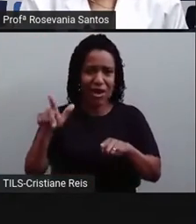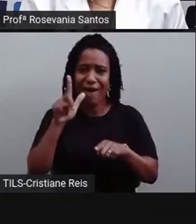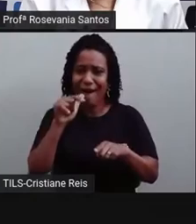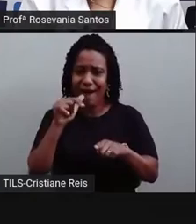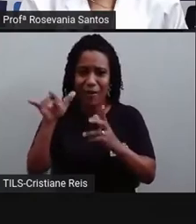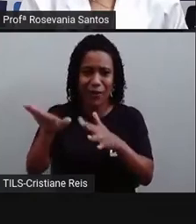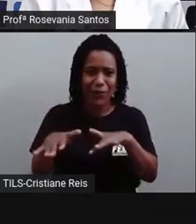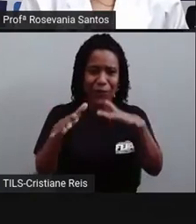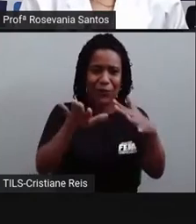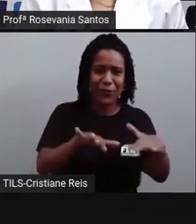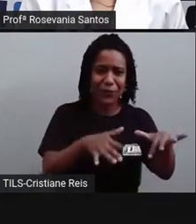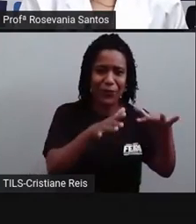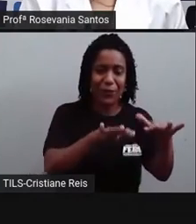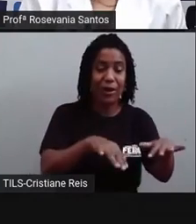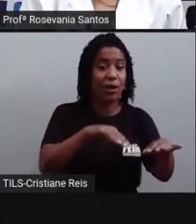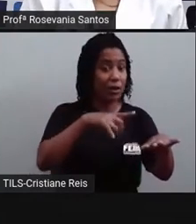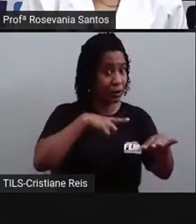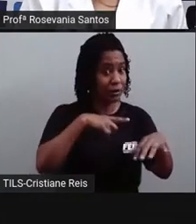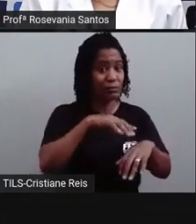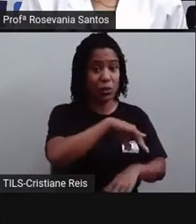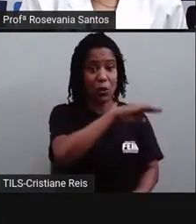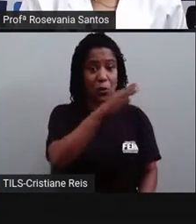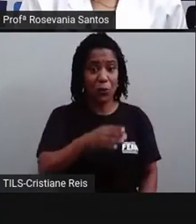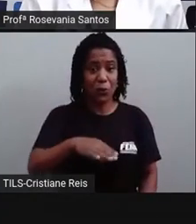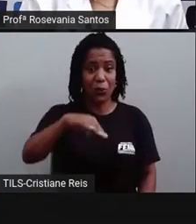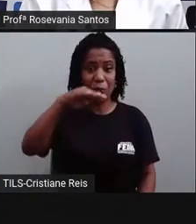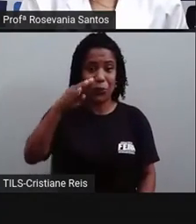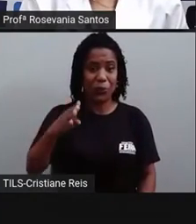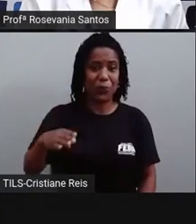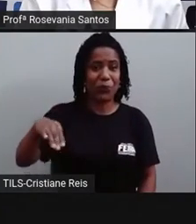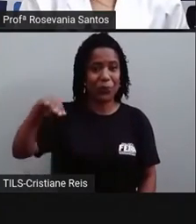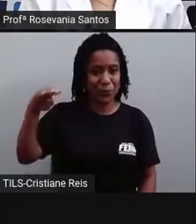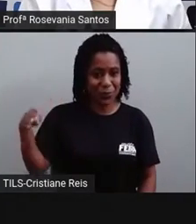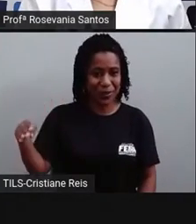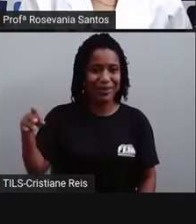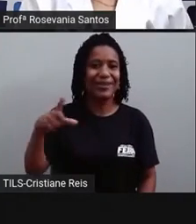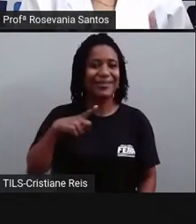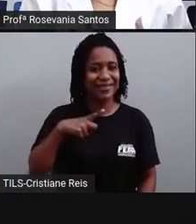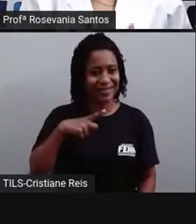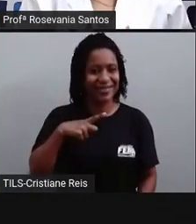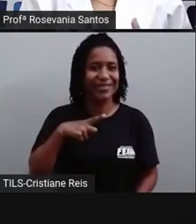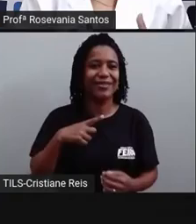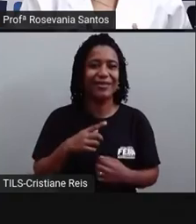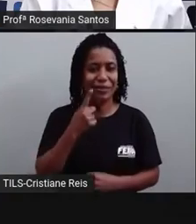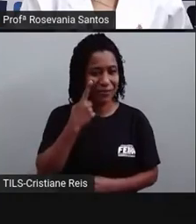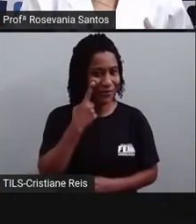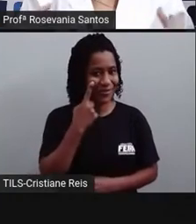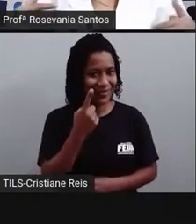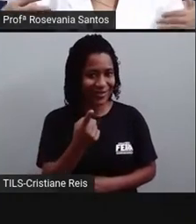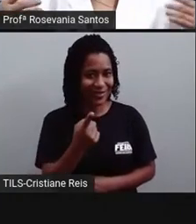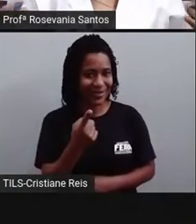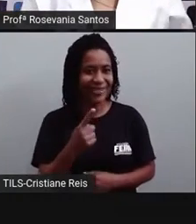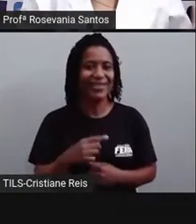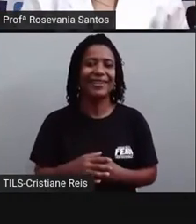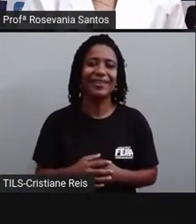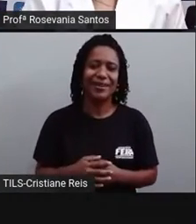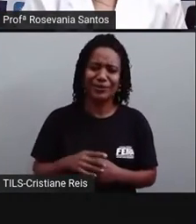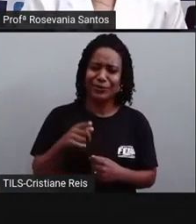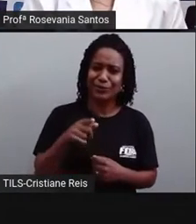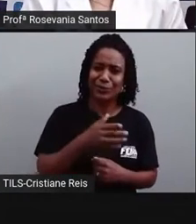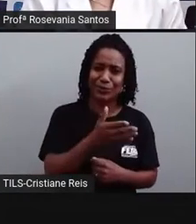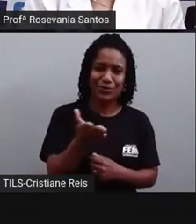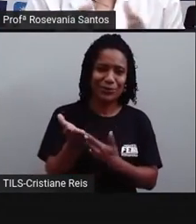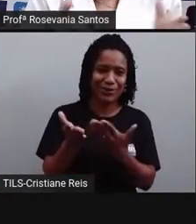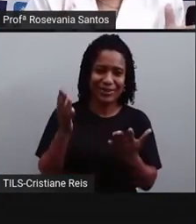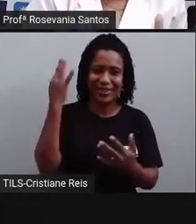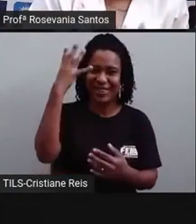relevo, né? Áreas mais baixas, áreas mais altas. Então, vocês estão vendo aí toda essa beleza, Todo esse